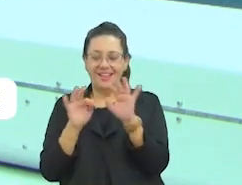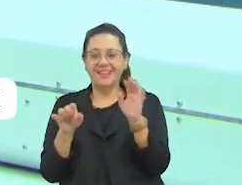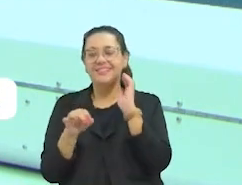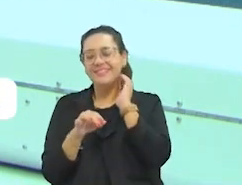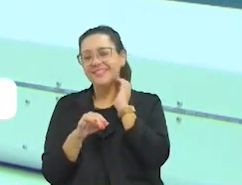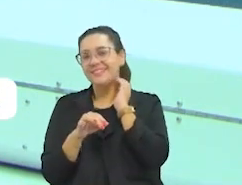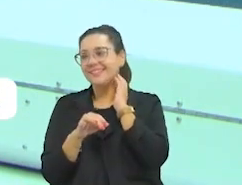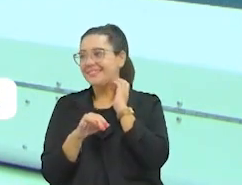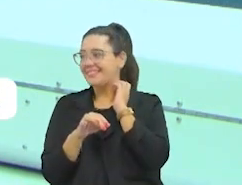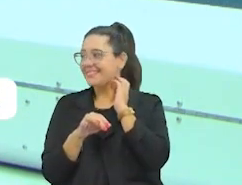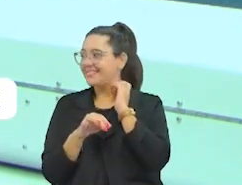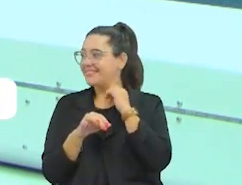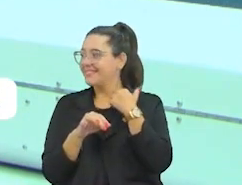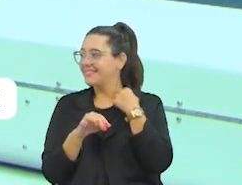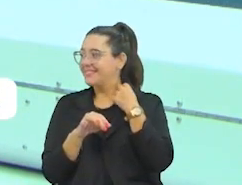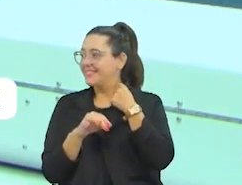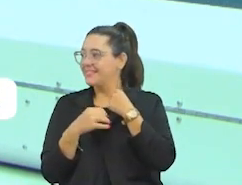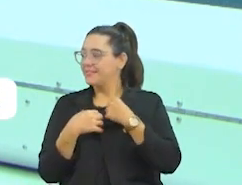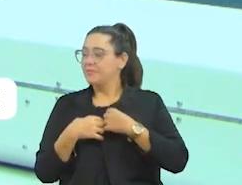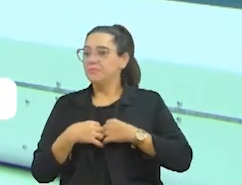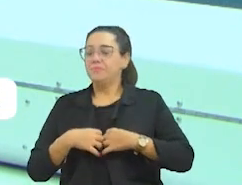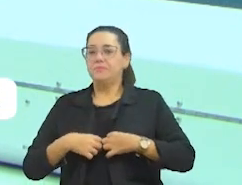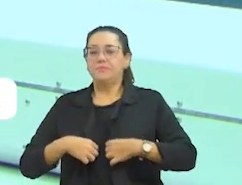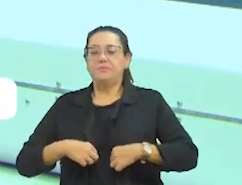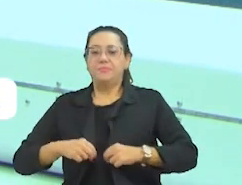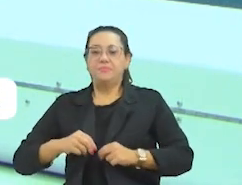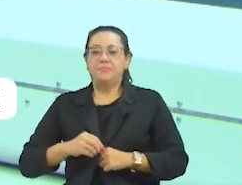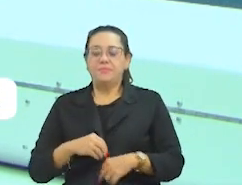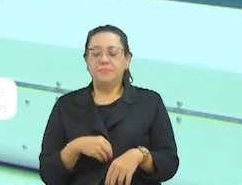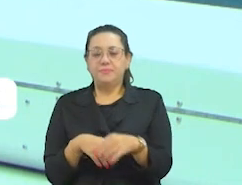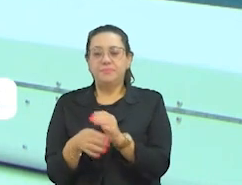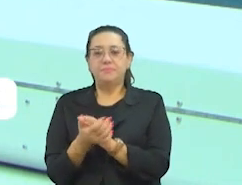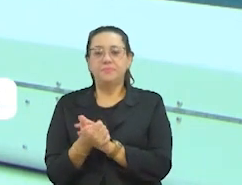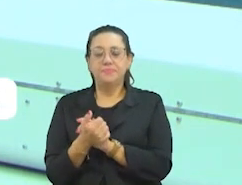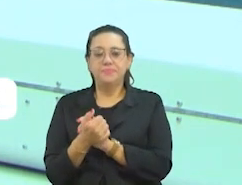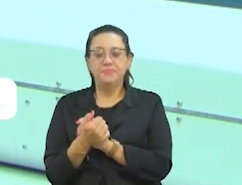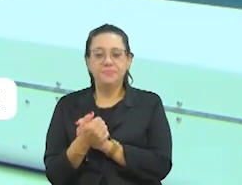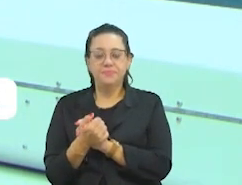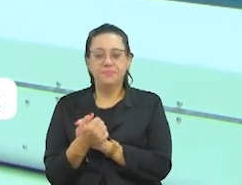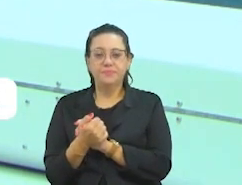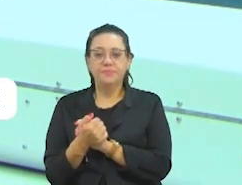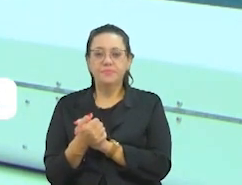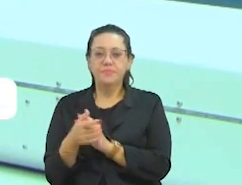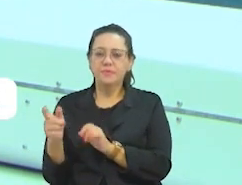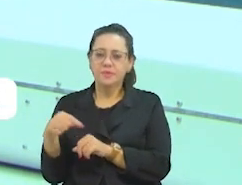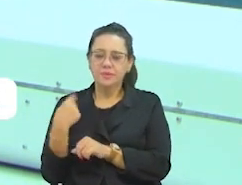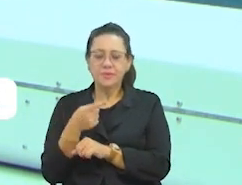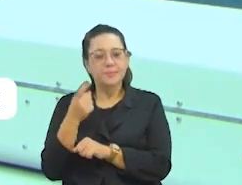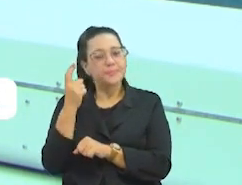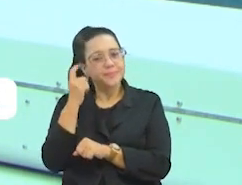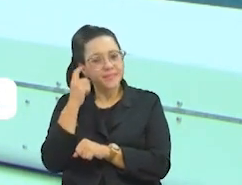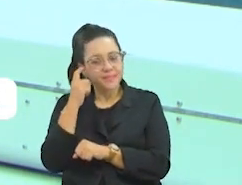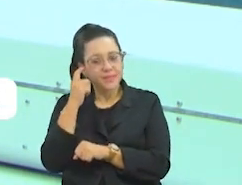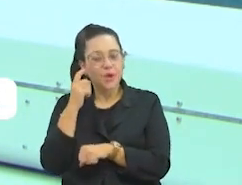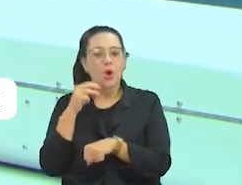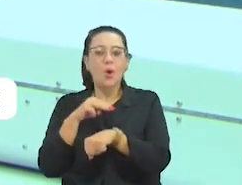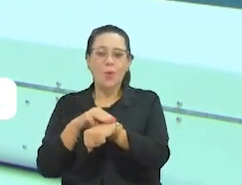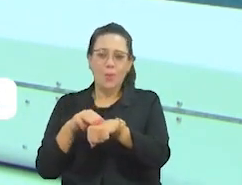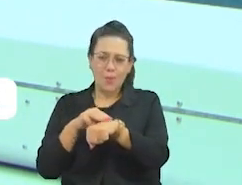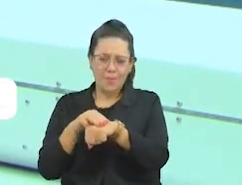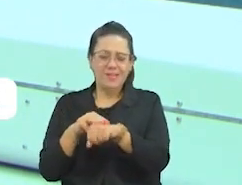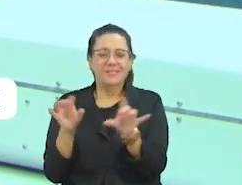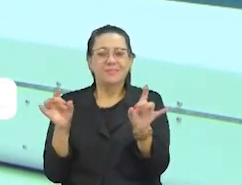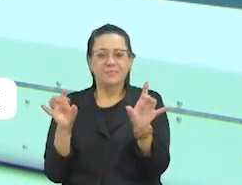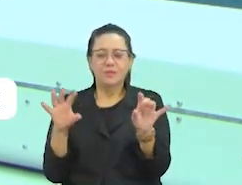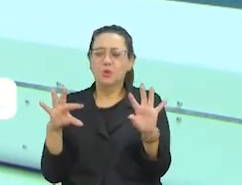Isso aí. Daniel, queria que você começasse falando um pouquinho sobre esse espaço. A gente pensou num espaço democrático para trazer todos os